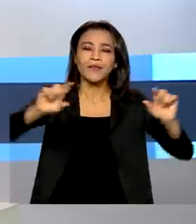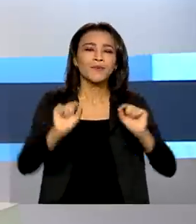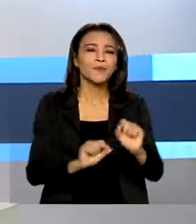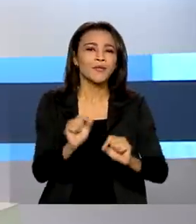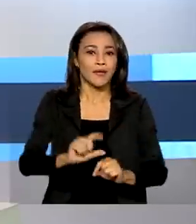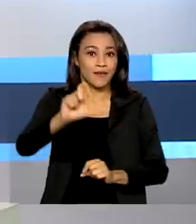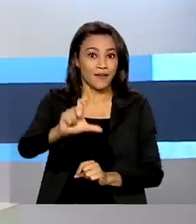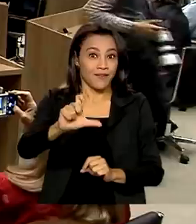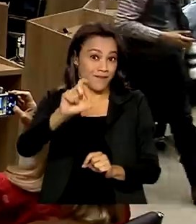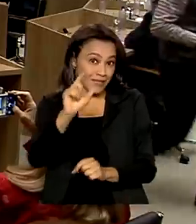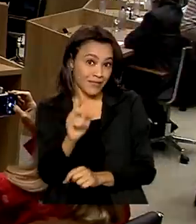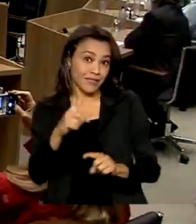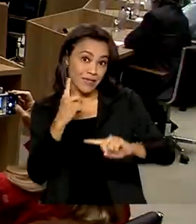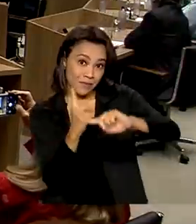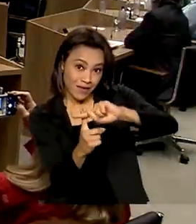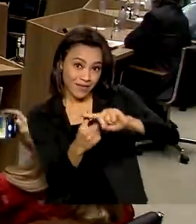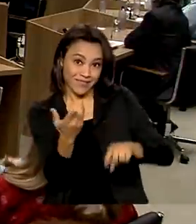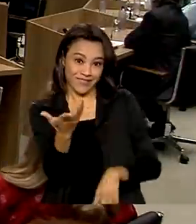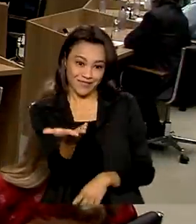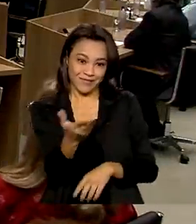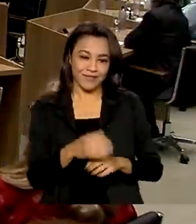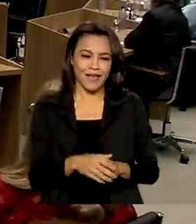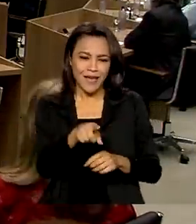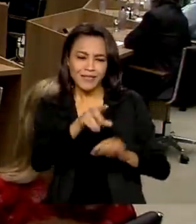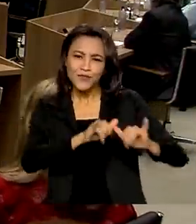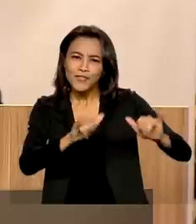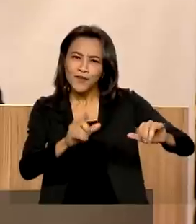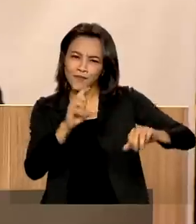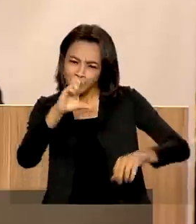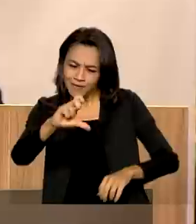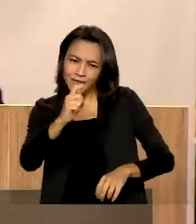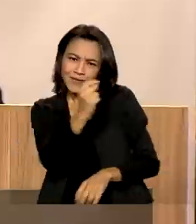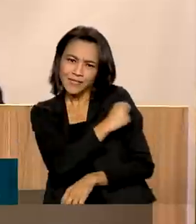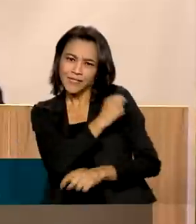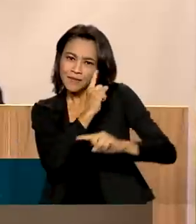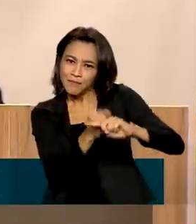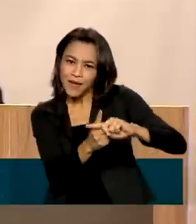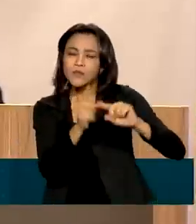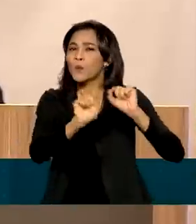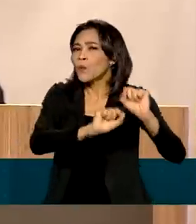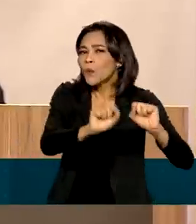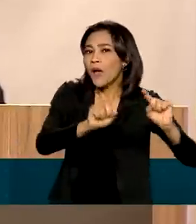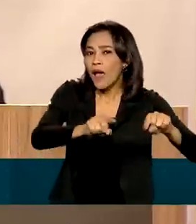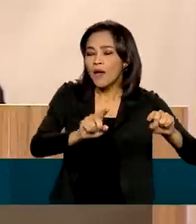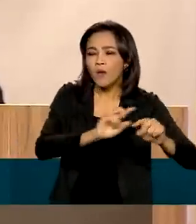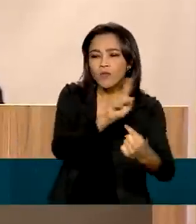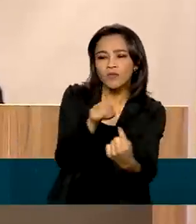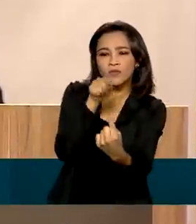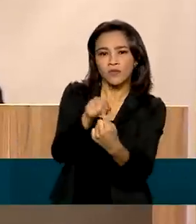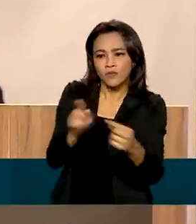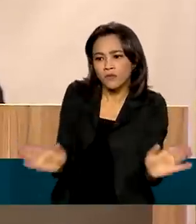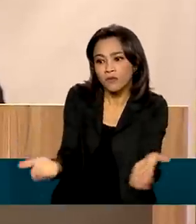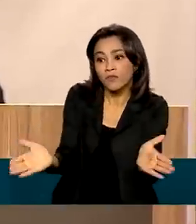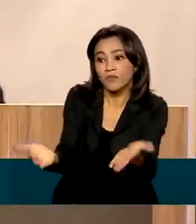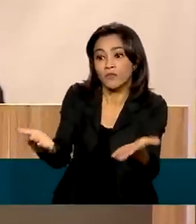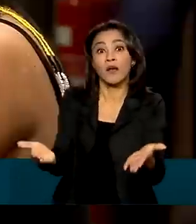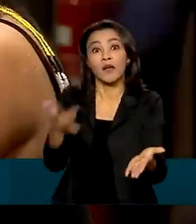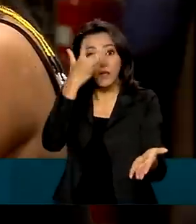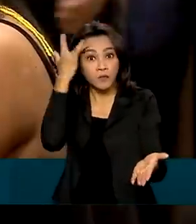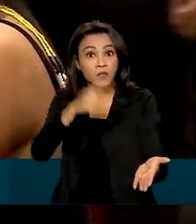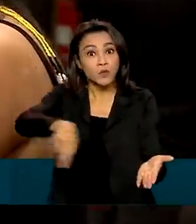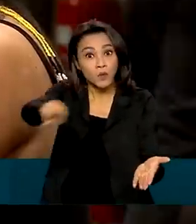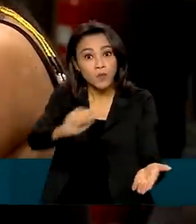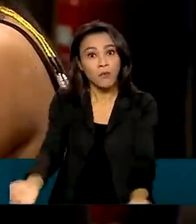Vacina Mais. A campanha Vacina Mais é uma iniciativa para incentivar a imunização no país.